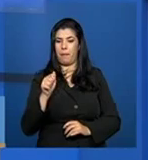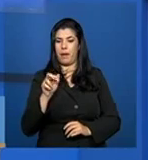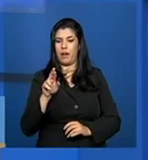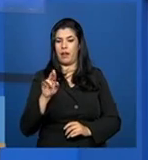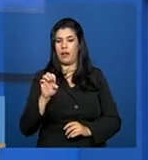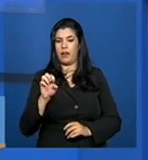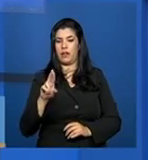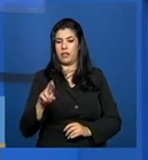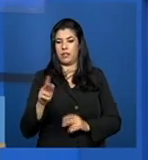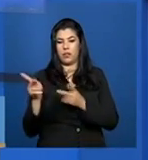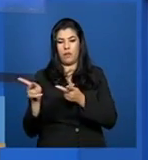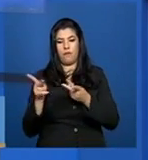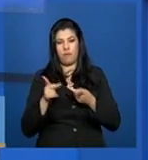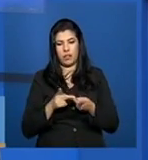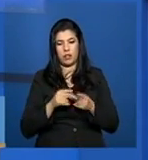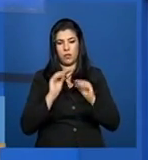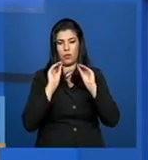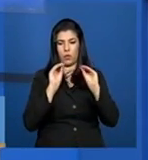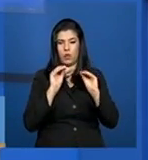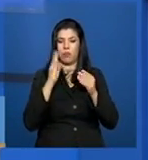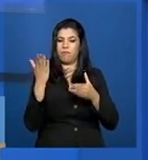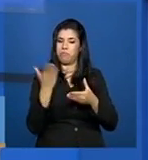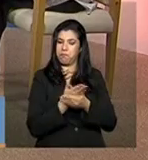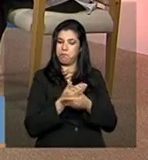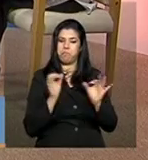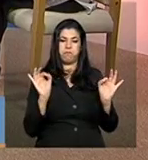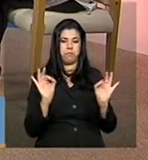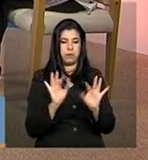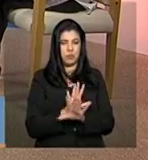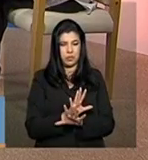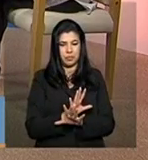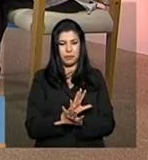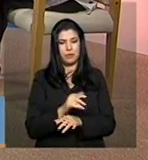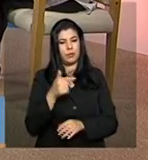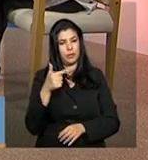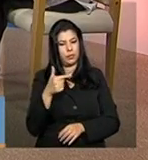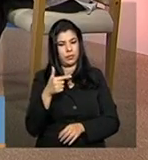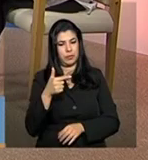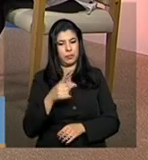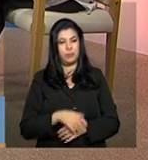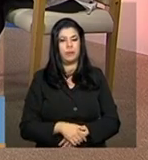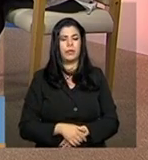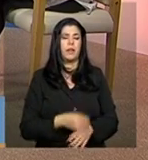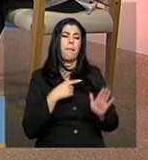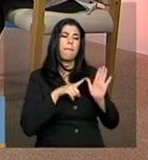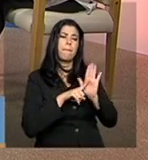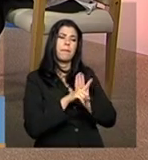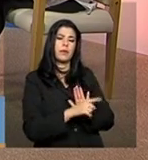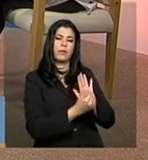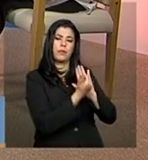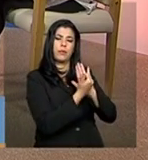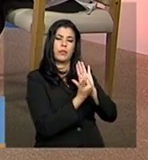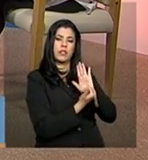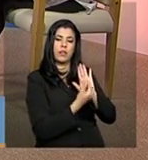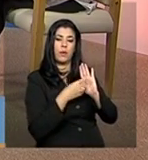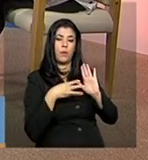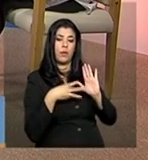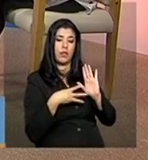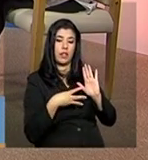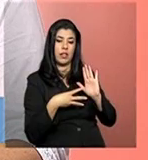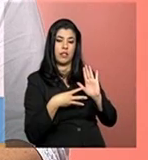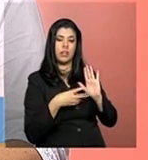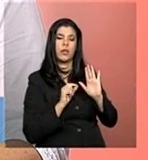visita e concluindo, a sessão 2 está finalizada. E a sessão 3, ela é a última etapa desse preenchimento. O que